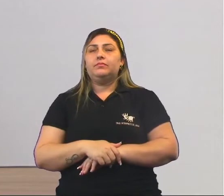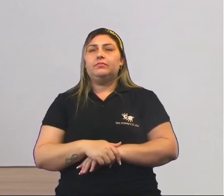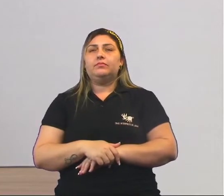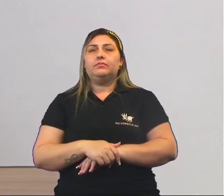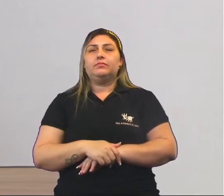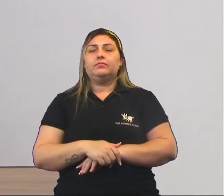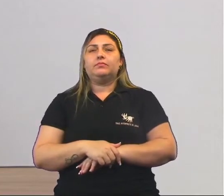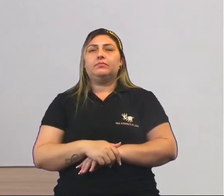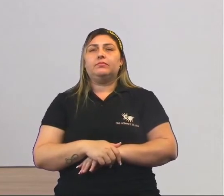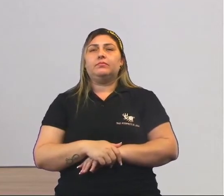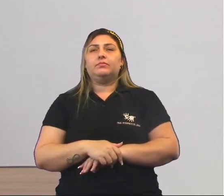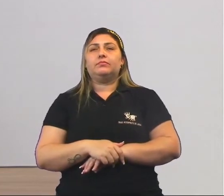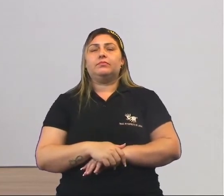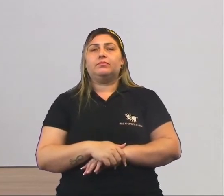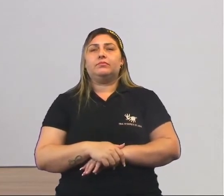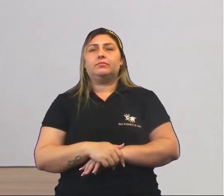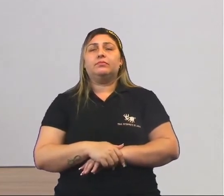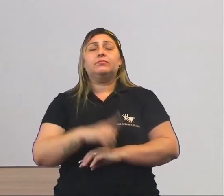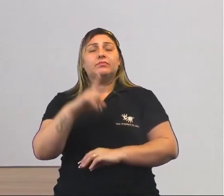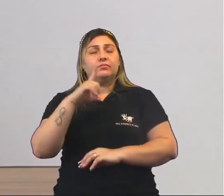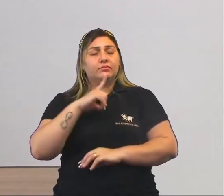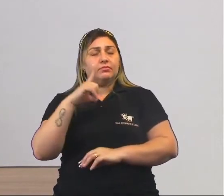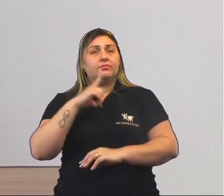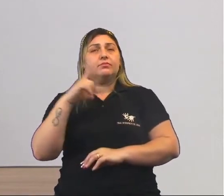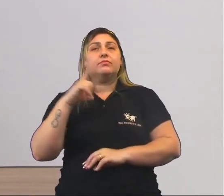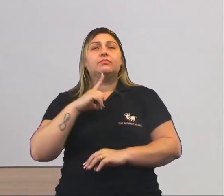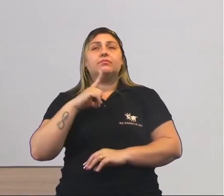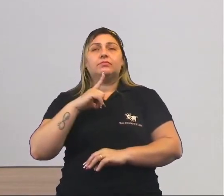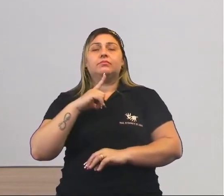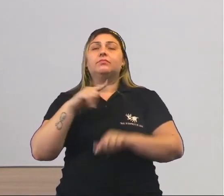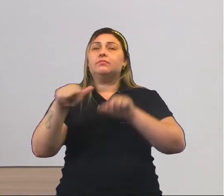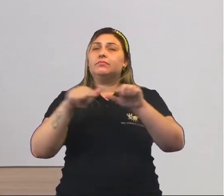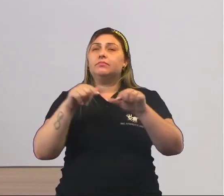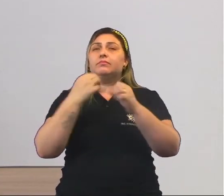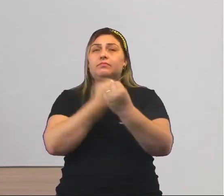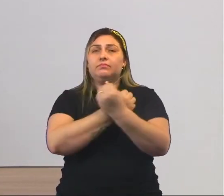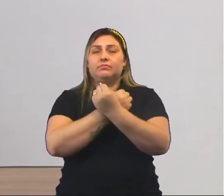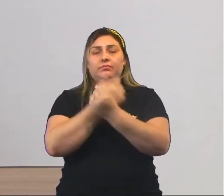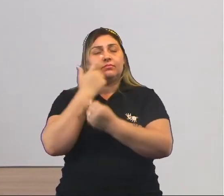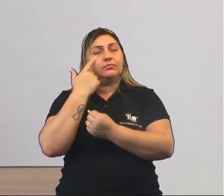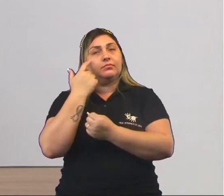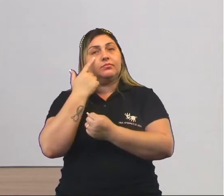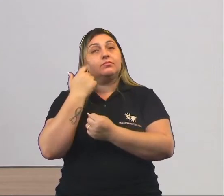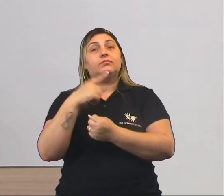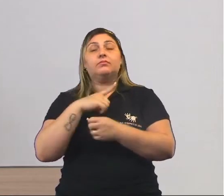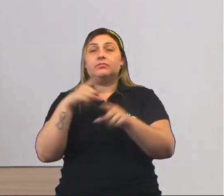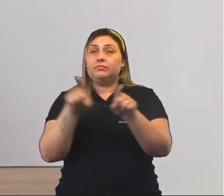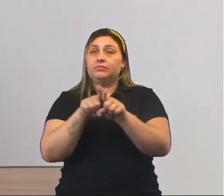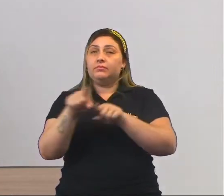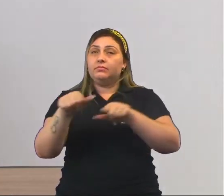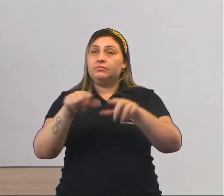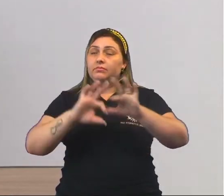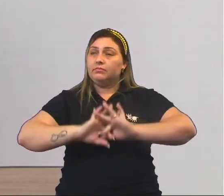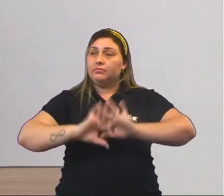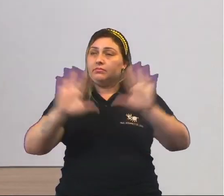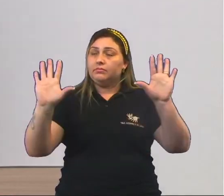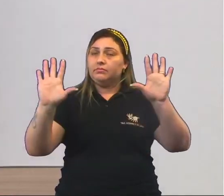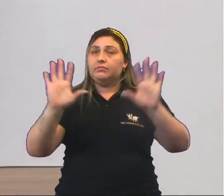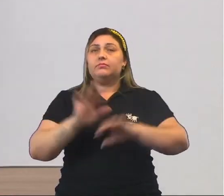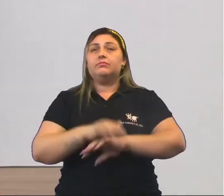deveria receber. Então, tem toda uma questão desse trabalho escravo aí. Tem também o trabalho livre.